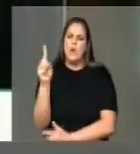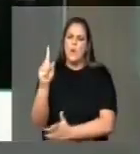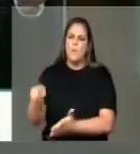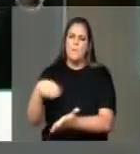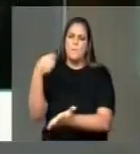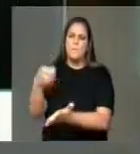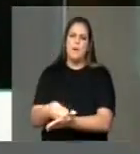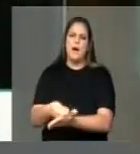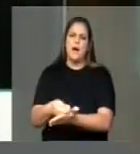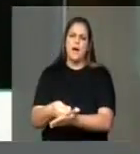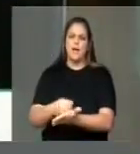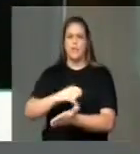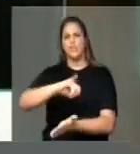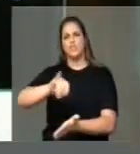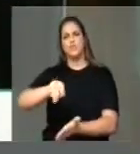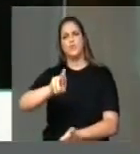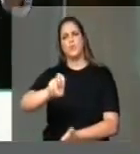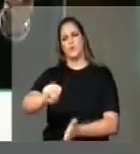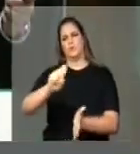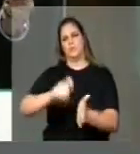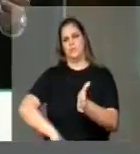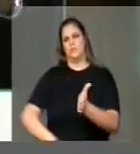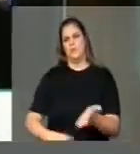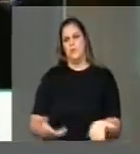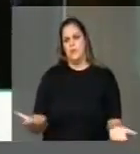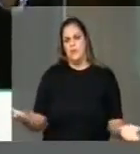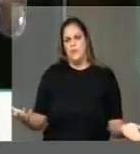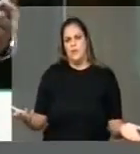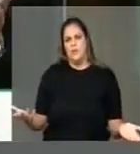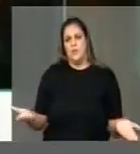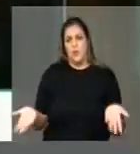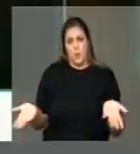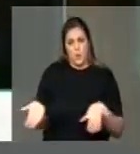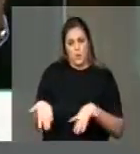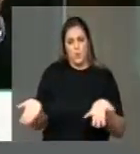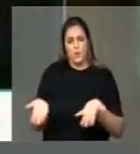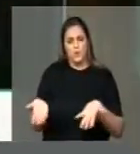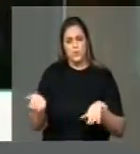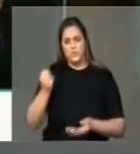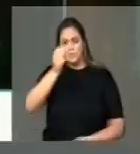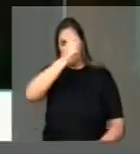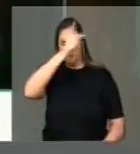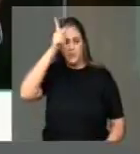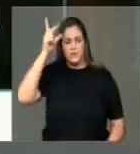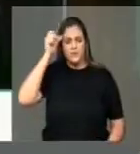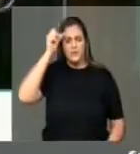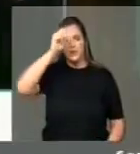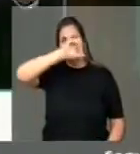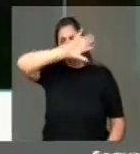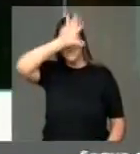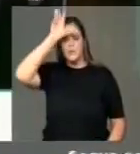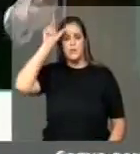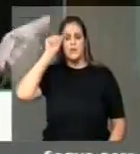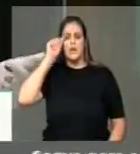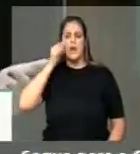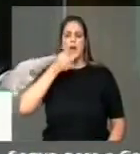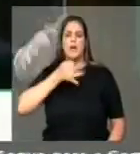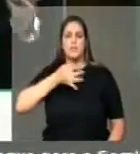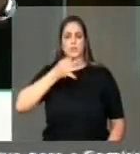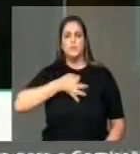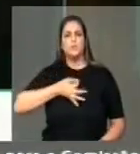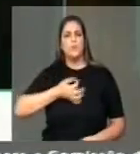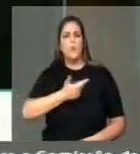juros da dívida externa. E hoje, os financiamentos que as prefeituras de Manaus, Caxias do Sul e outras estão